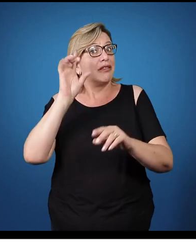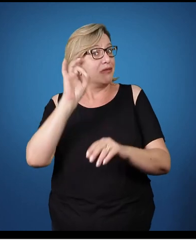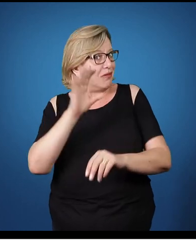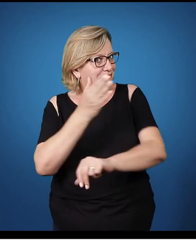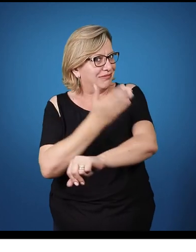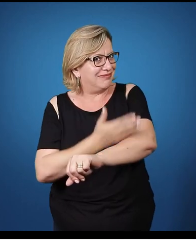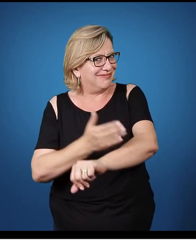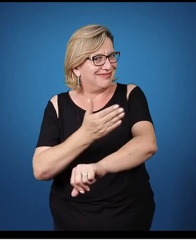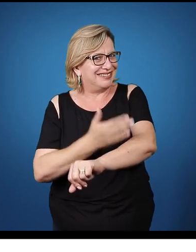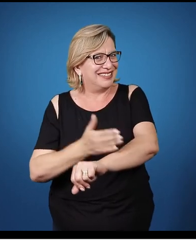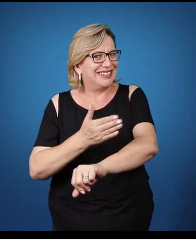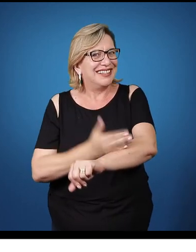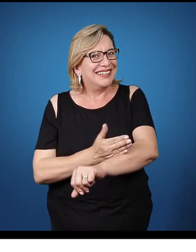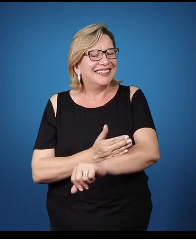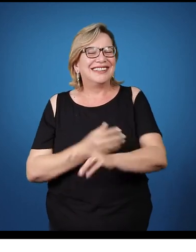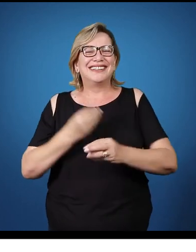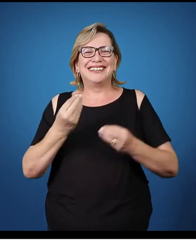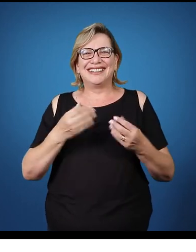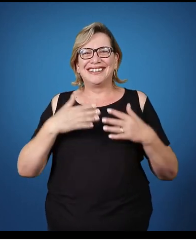treino.